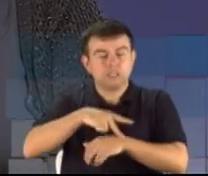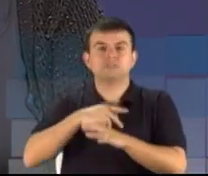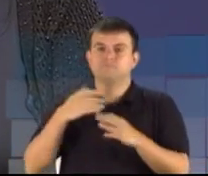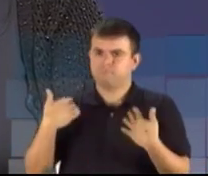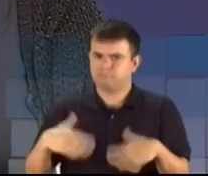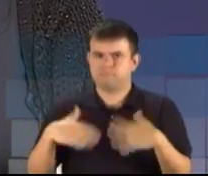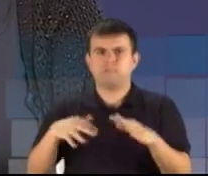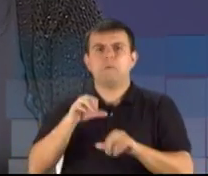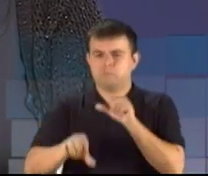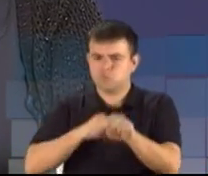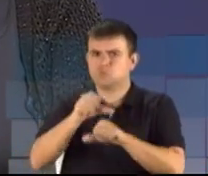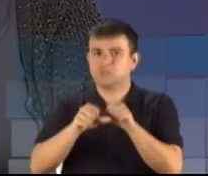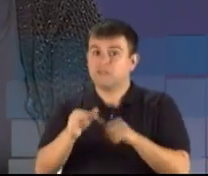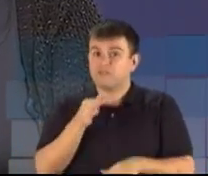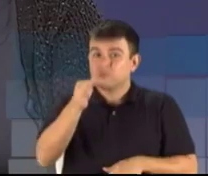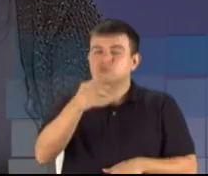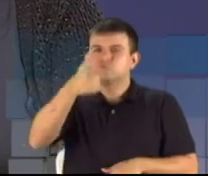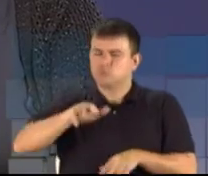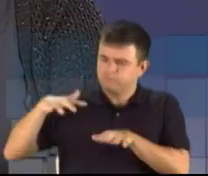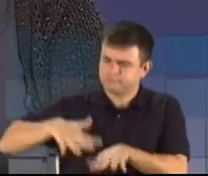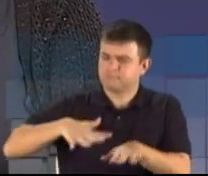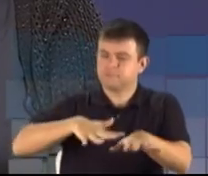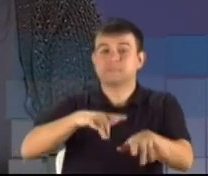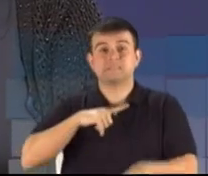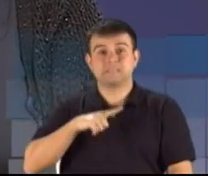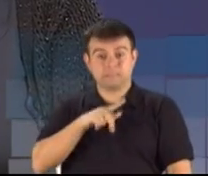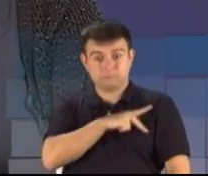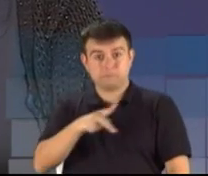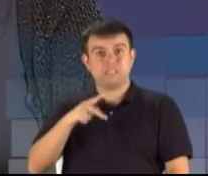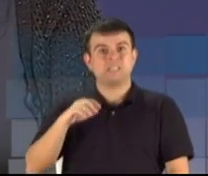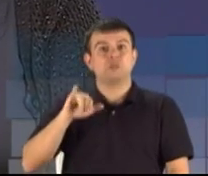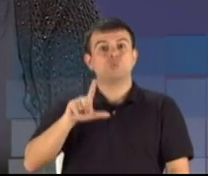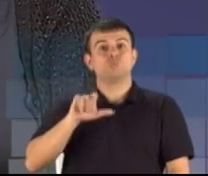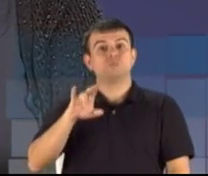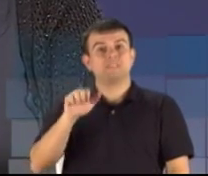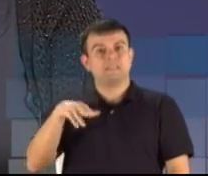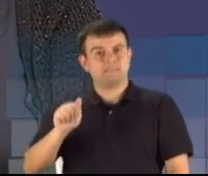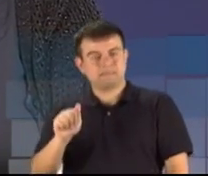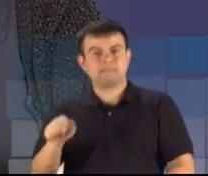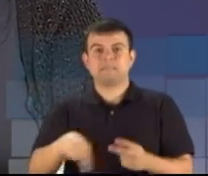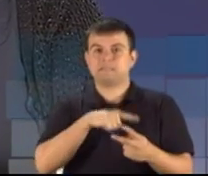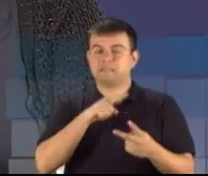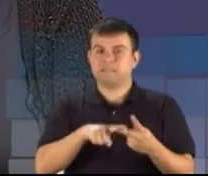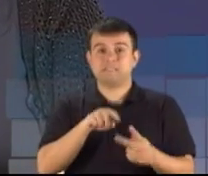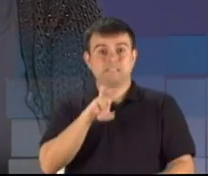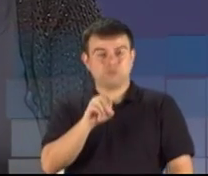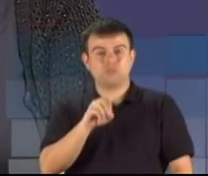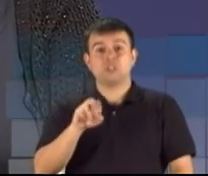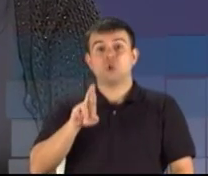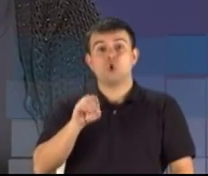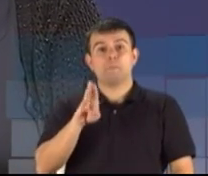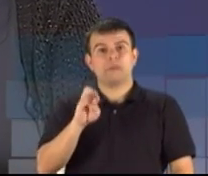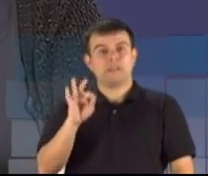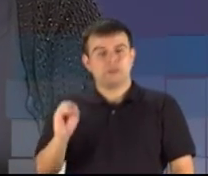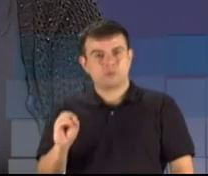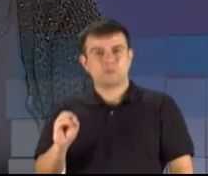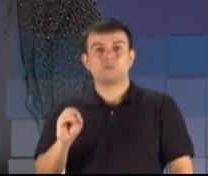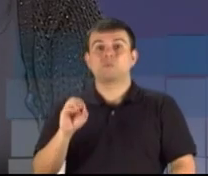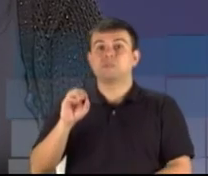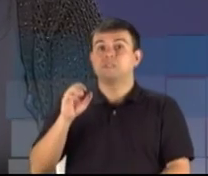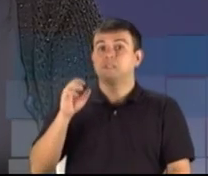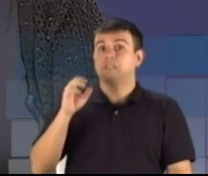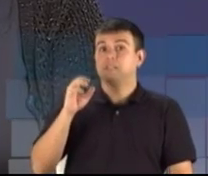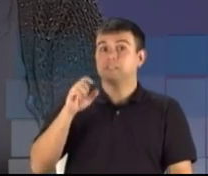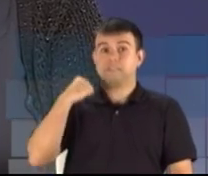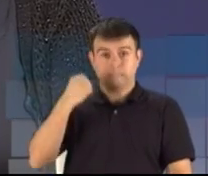virão, e que com a Luciana Genro, presidente, número 50, o Roberto Robaina, governador do Estado, com o Júlio Flores, senador, a gente